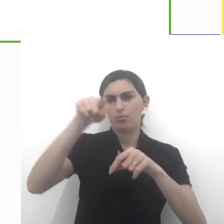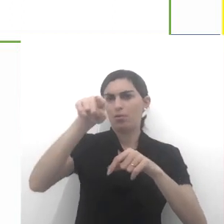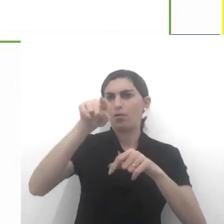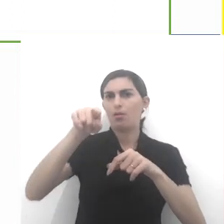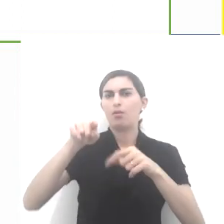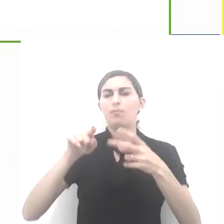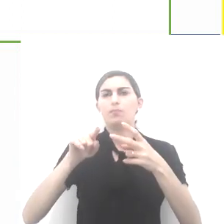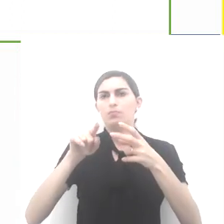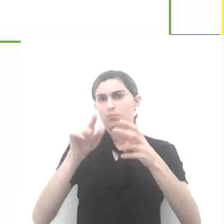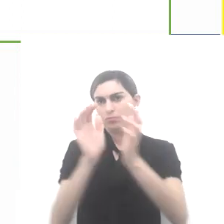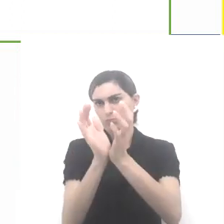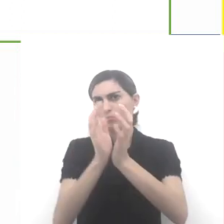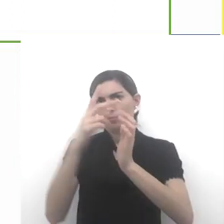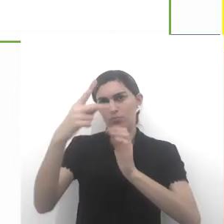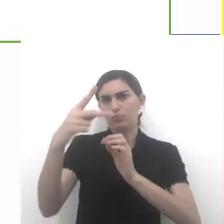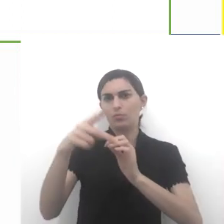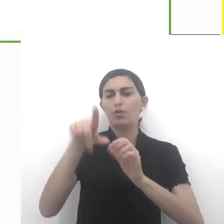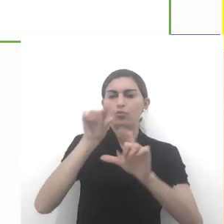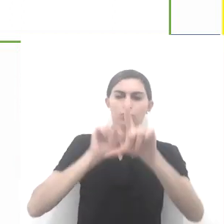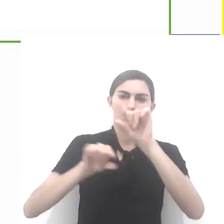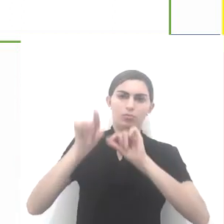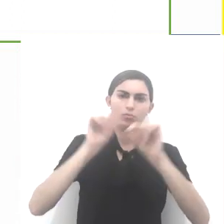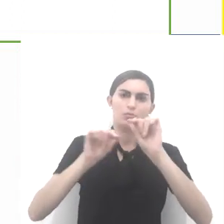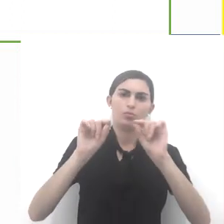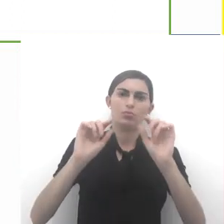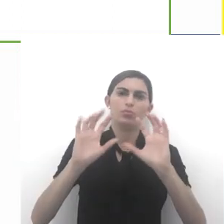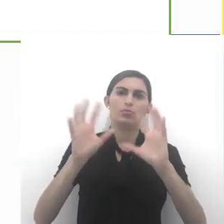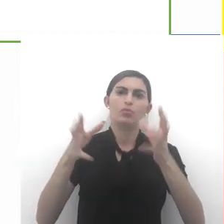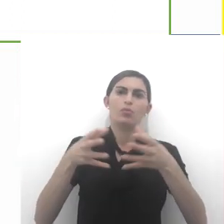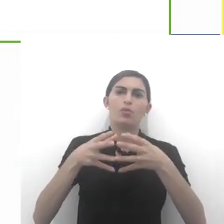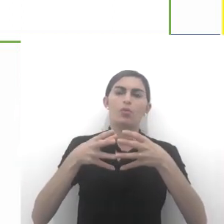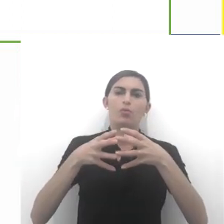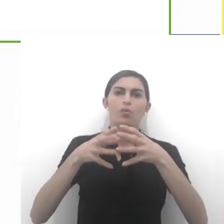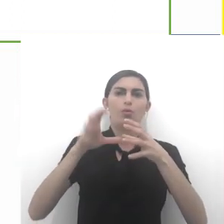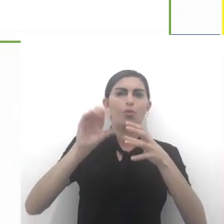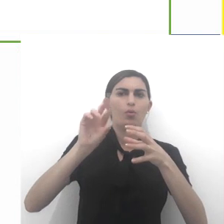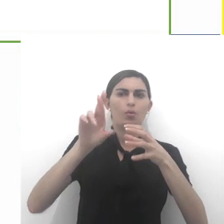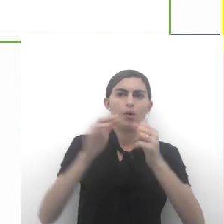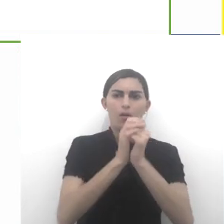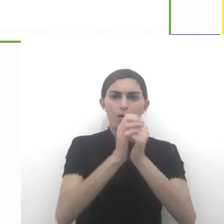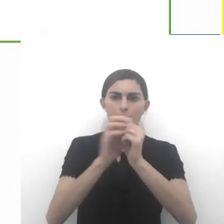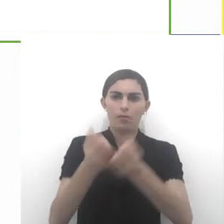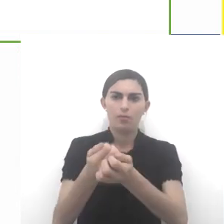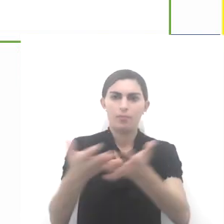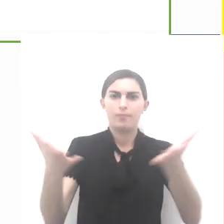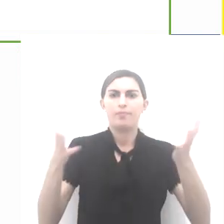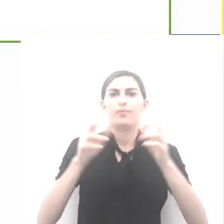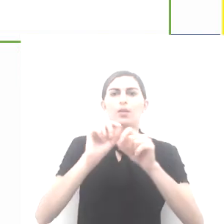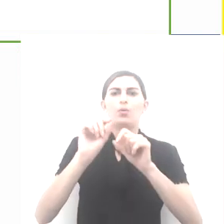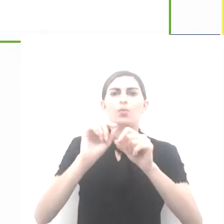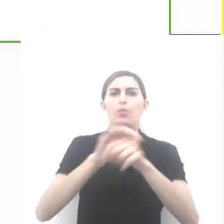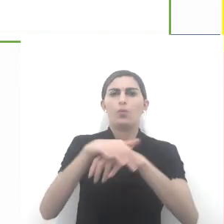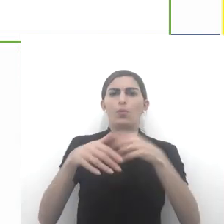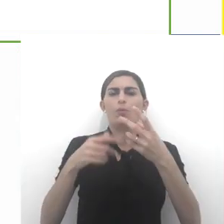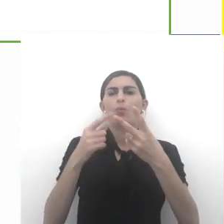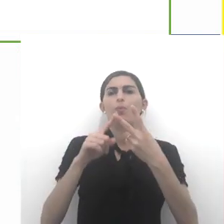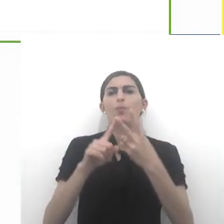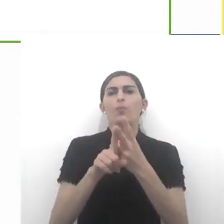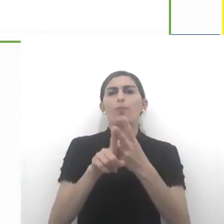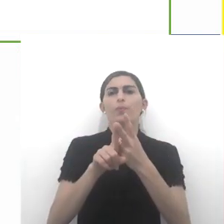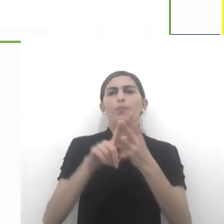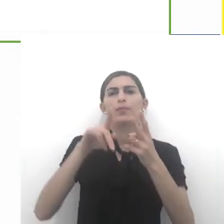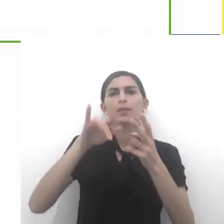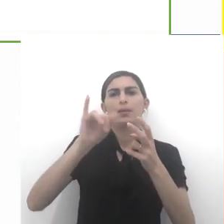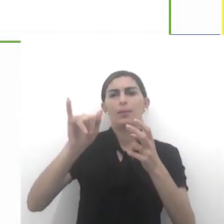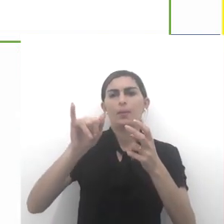religioso no candomblé é escolhido por meio dos oráculos e é geralmente chamado de pai de